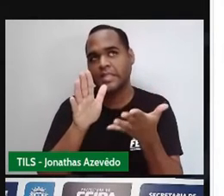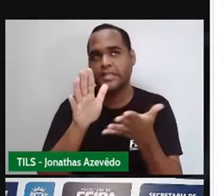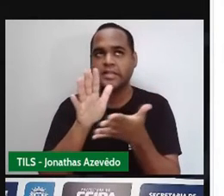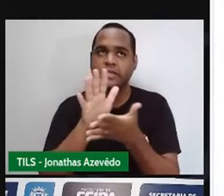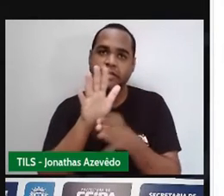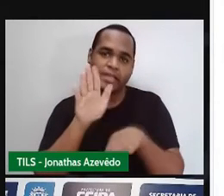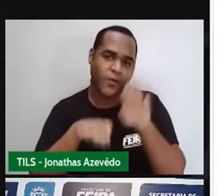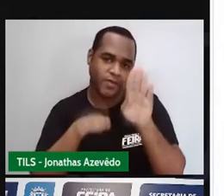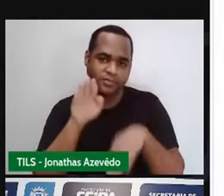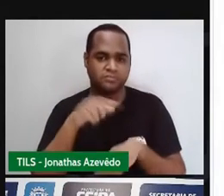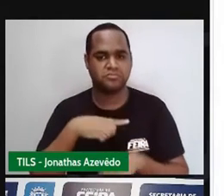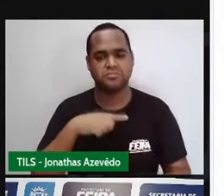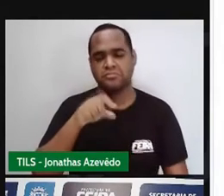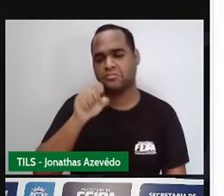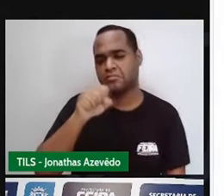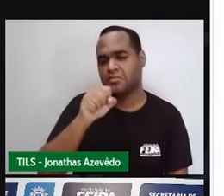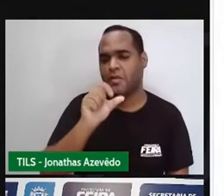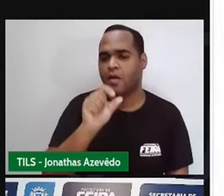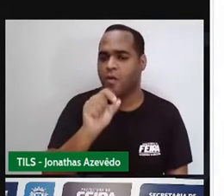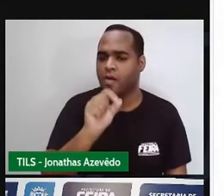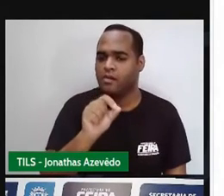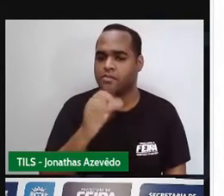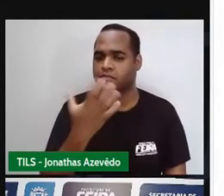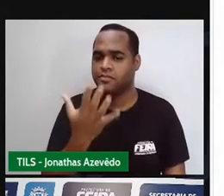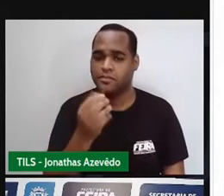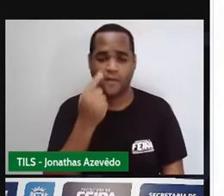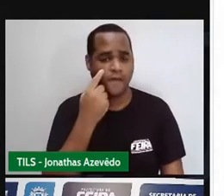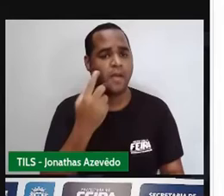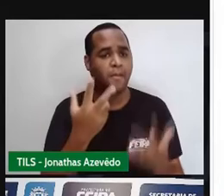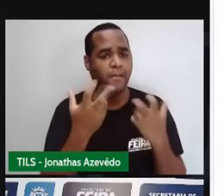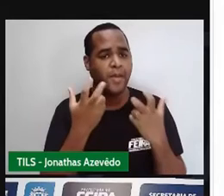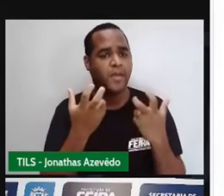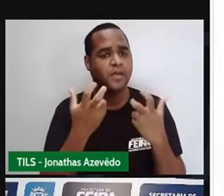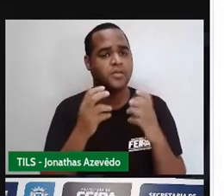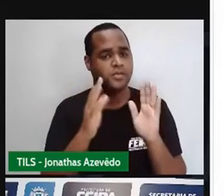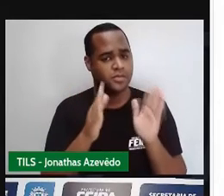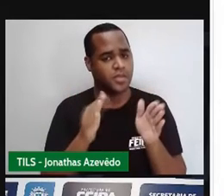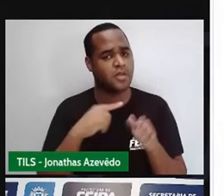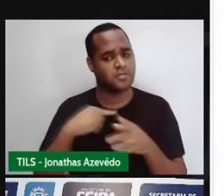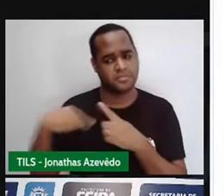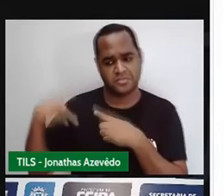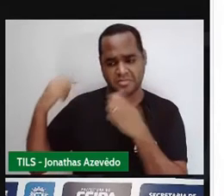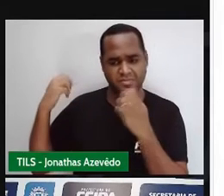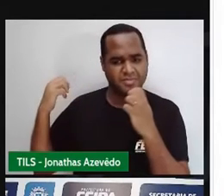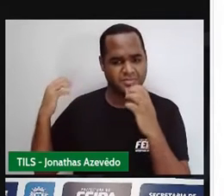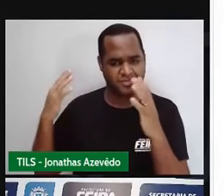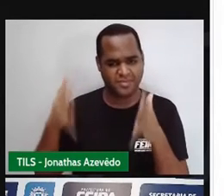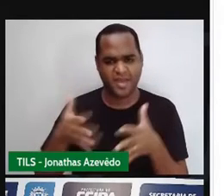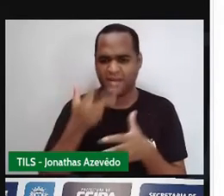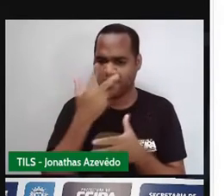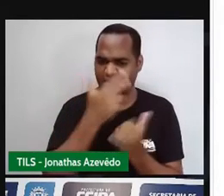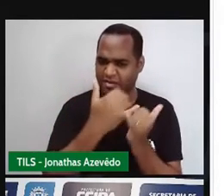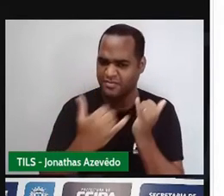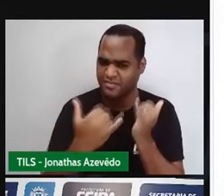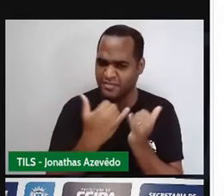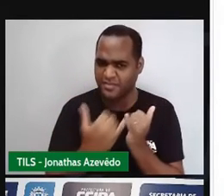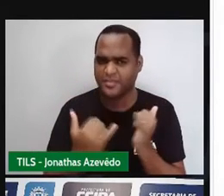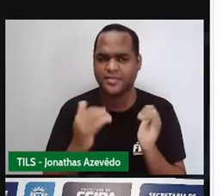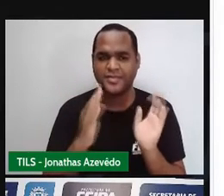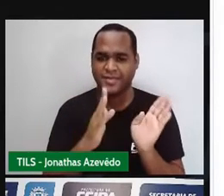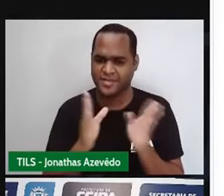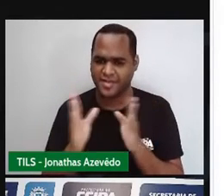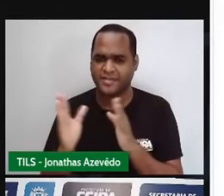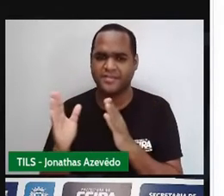esteja assim, mas ué, isso aí eu já vi em alguma outra aula, é bem parecido, não professor? Na verdade,